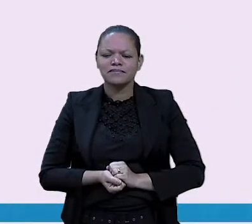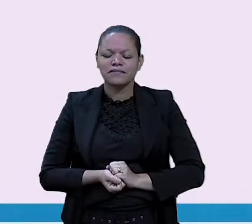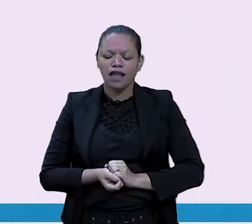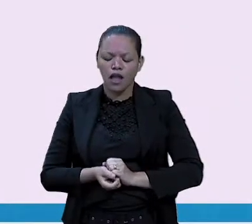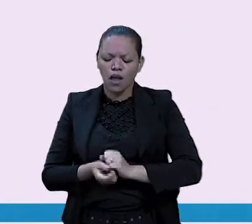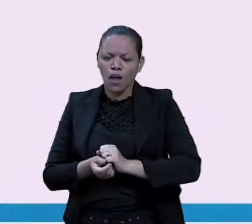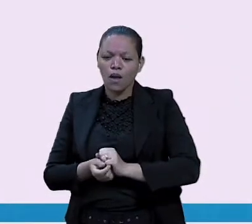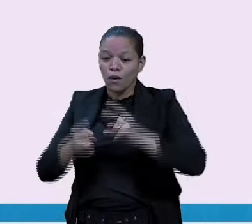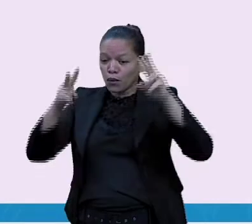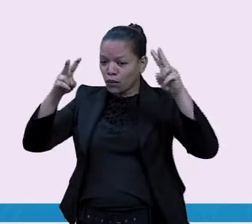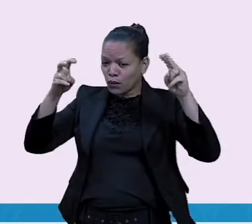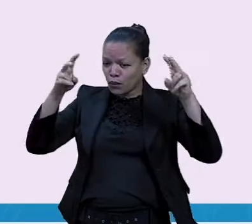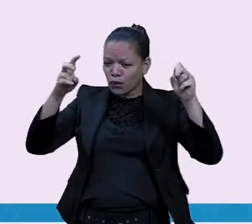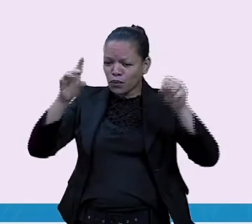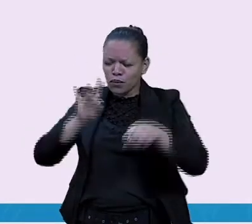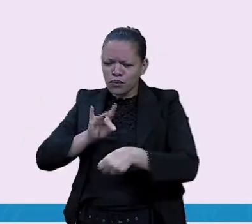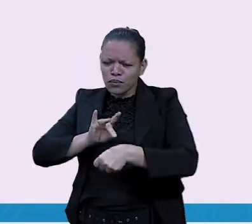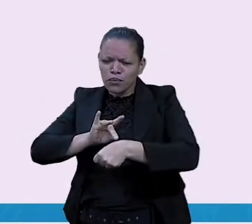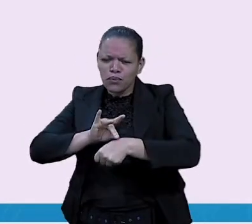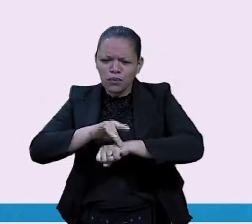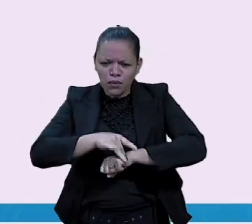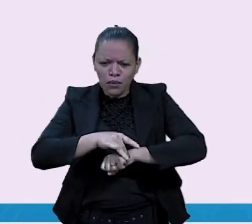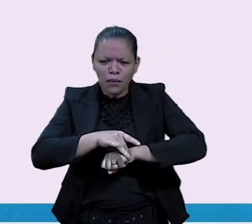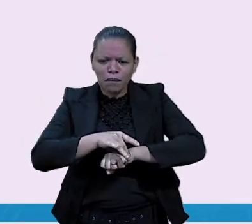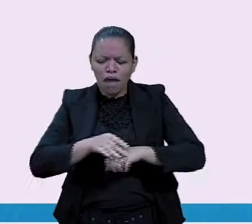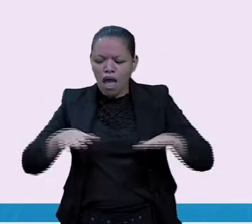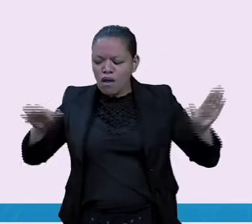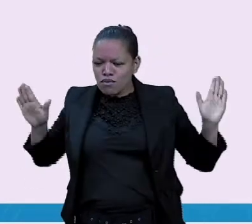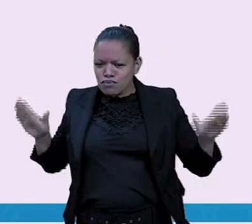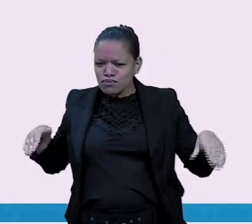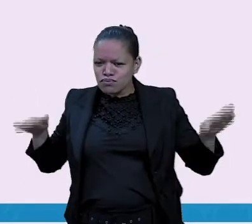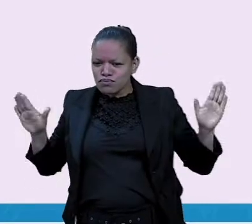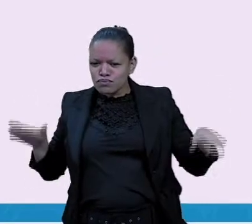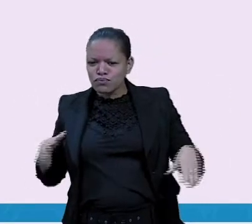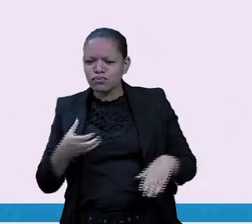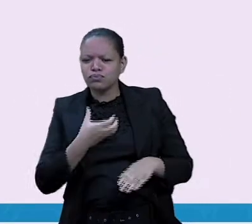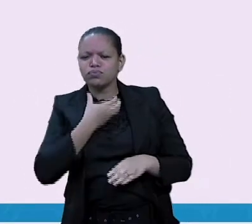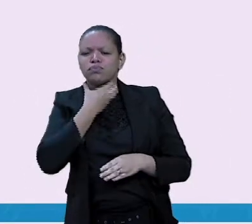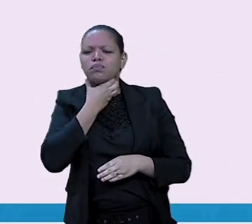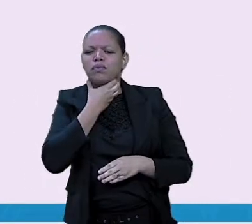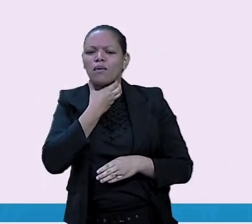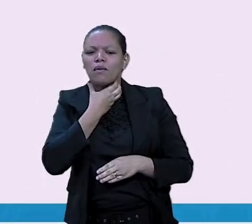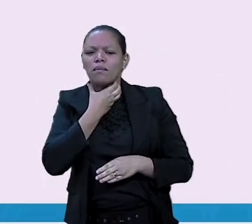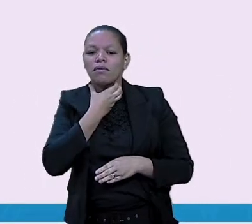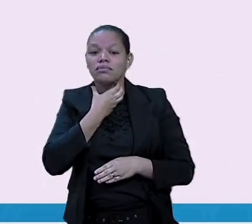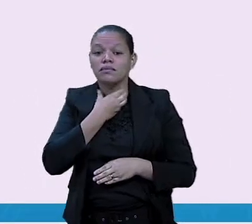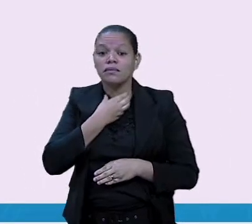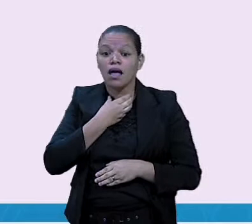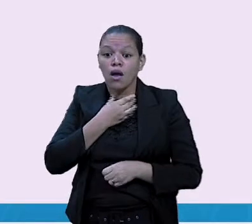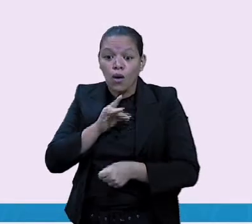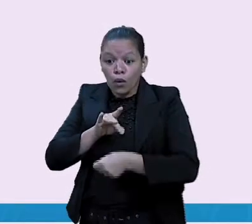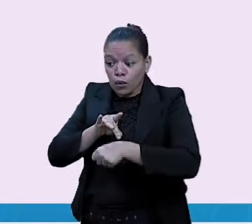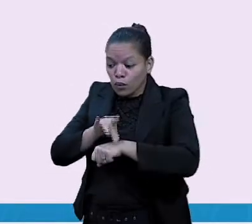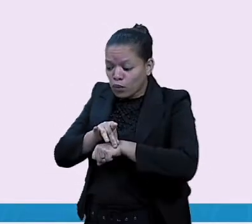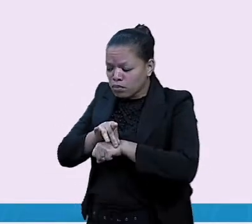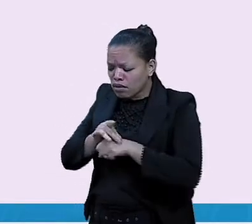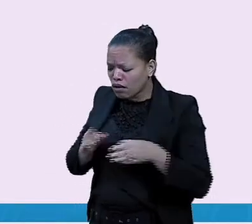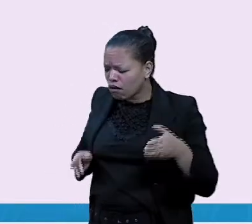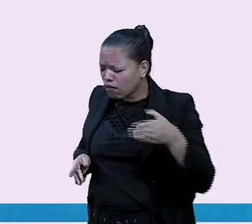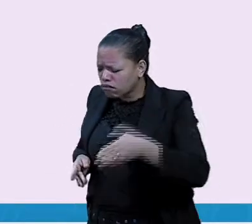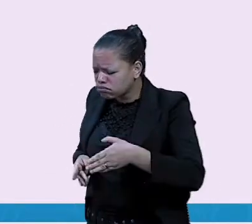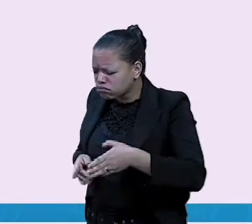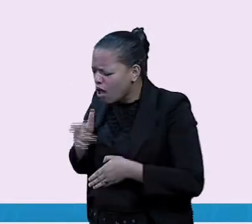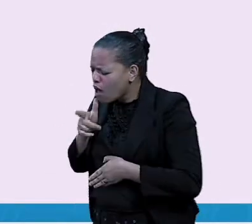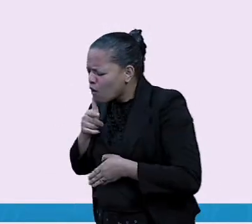formiga e a pomba. Uma formiga sedenta veio à margem do rio para beber água.